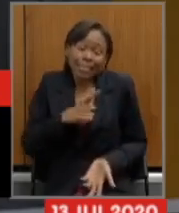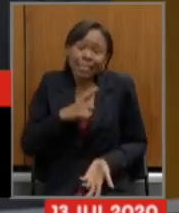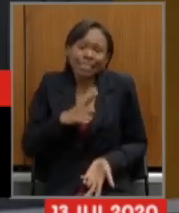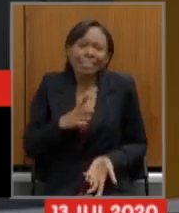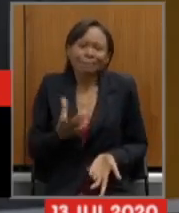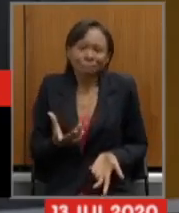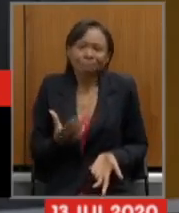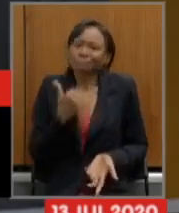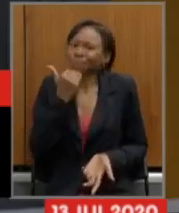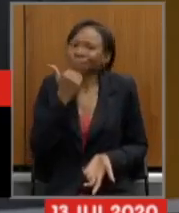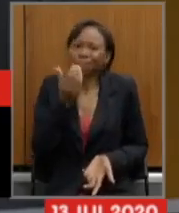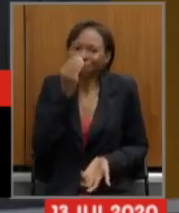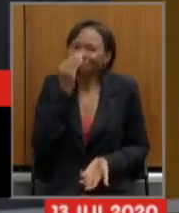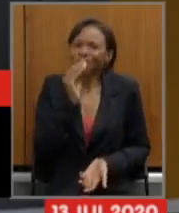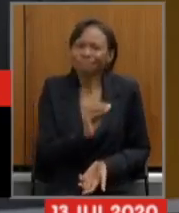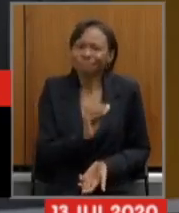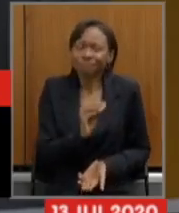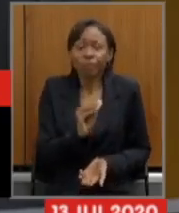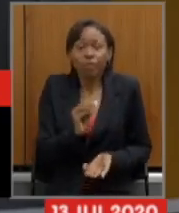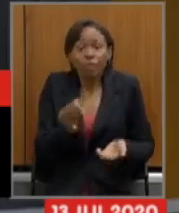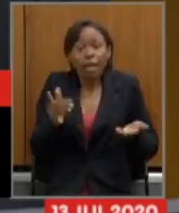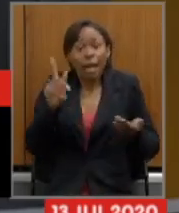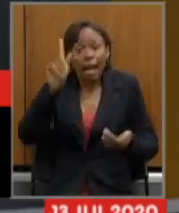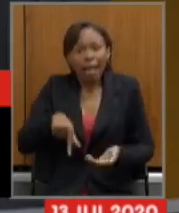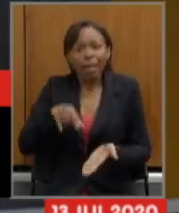Esta é uma realidade.